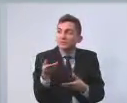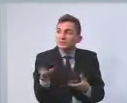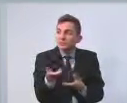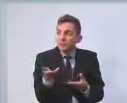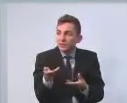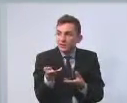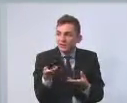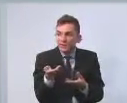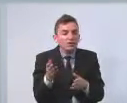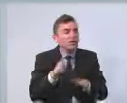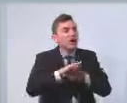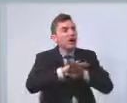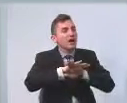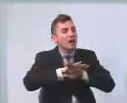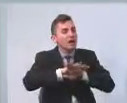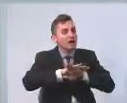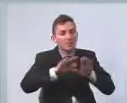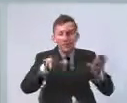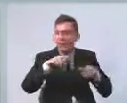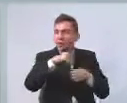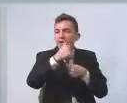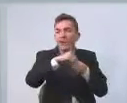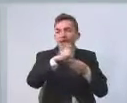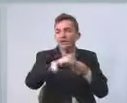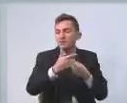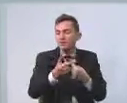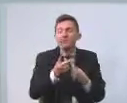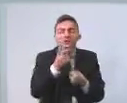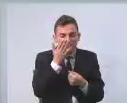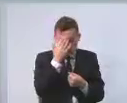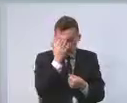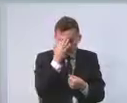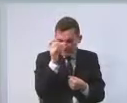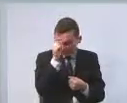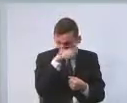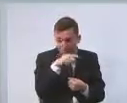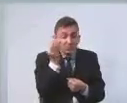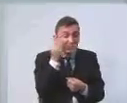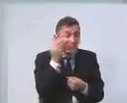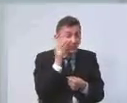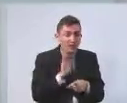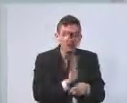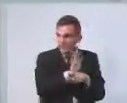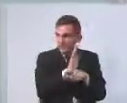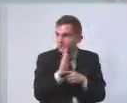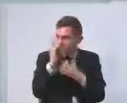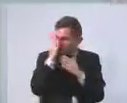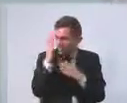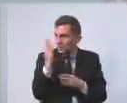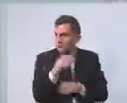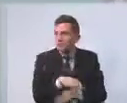dê um basta aí nesse crack, porque é muito difícil, mas já ajudava bastante. Obrigado.